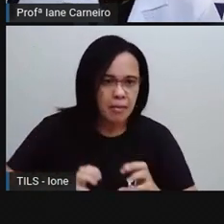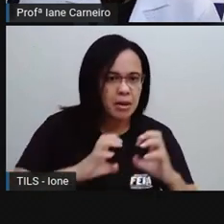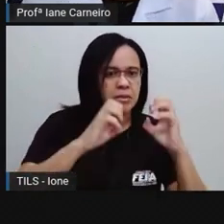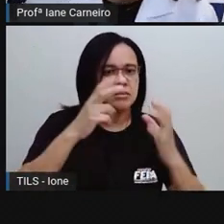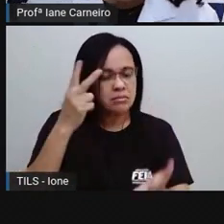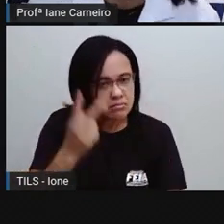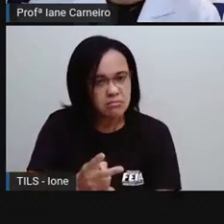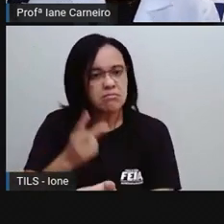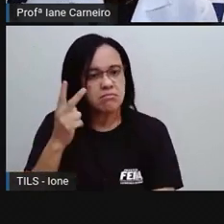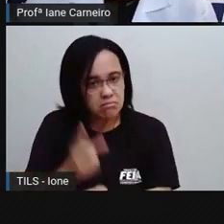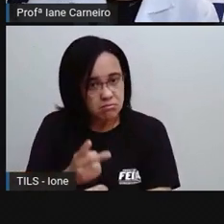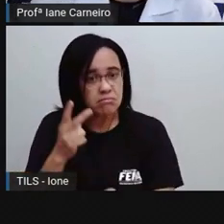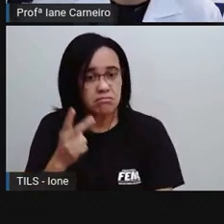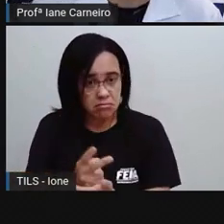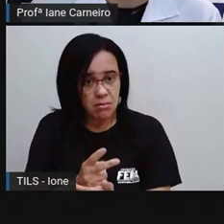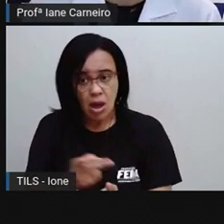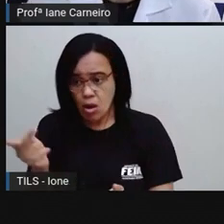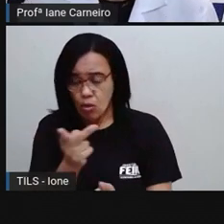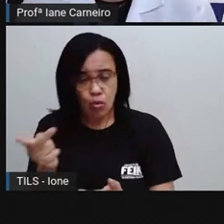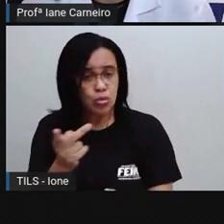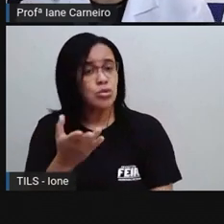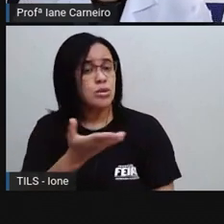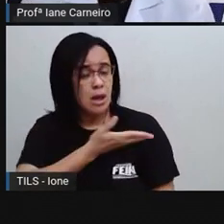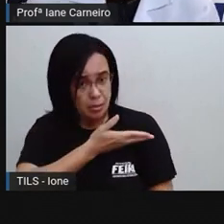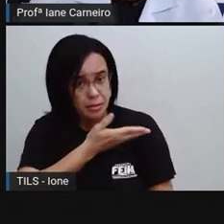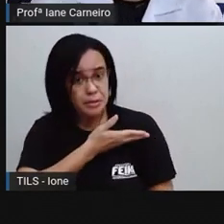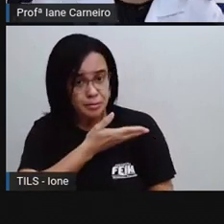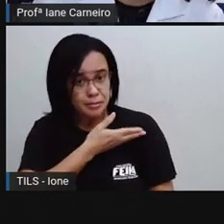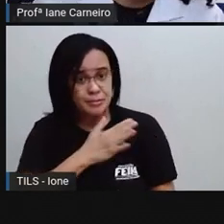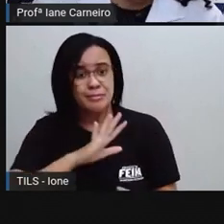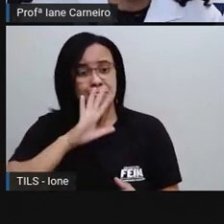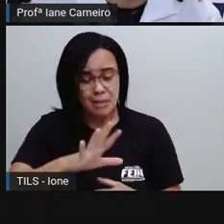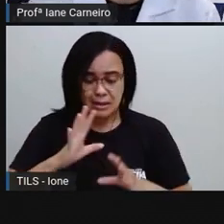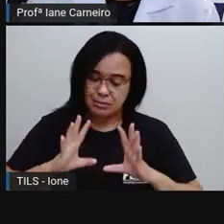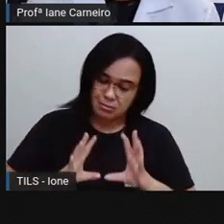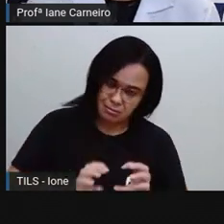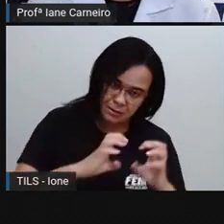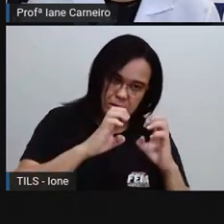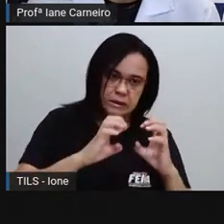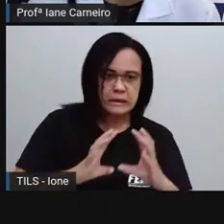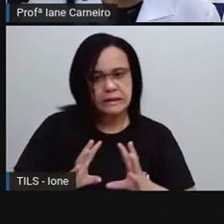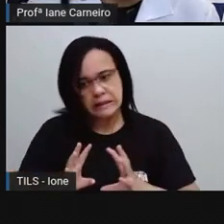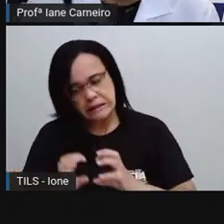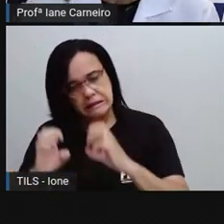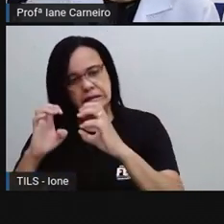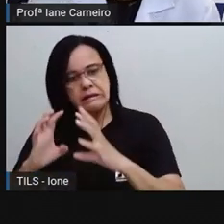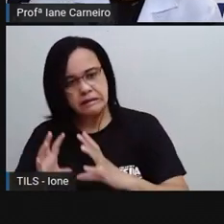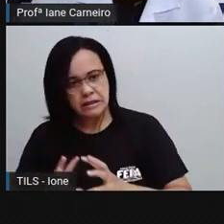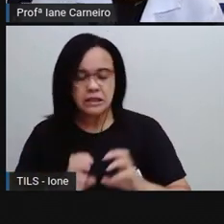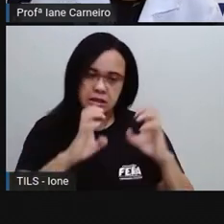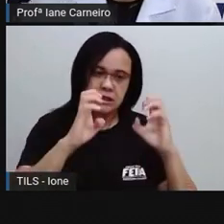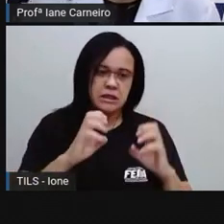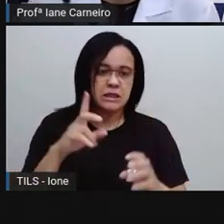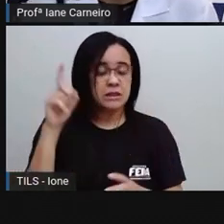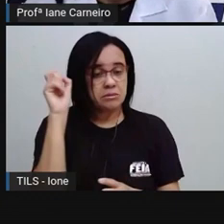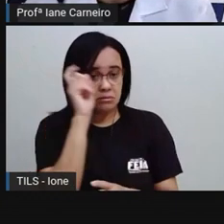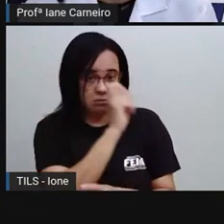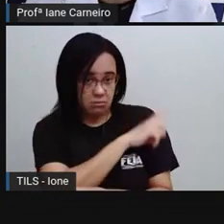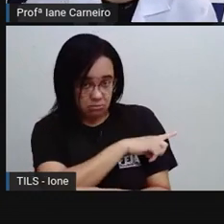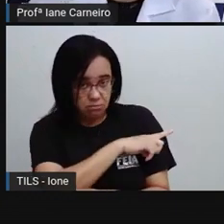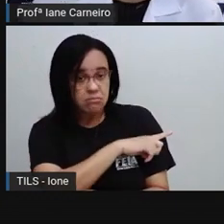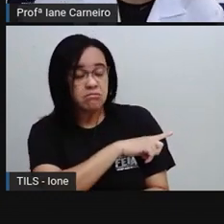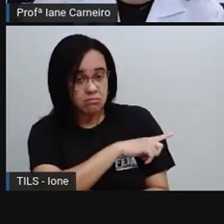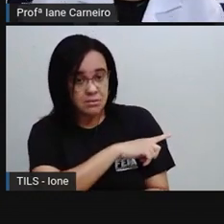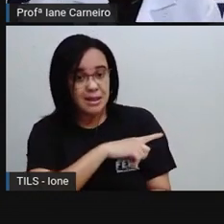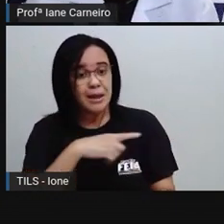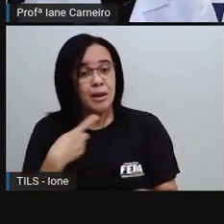eles tinham, pró, fulano, tá me batendo. Pró, fulano, não quer me dar o brinquedo. Então, era todo dia, né? E aí, era engraçado,